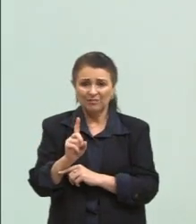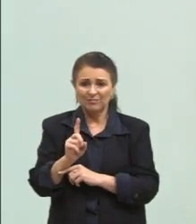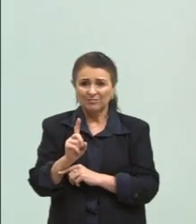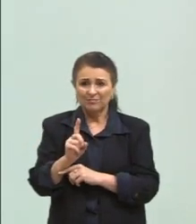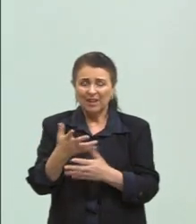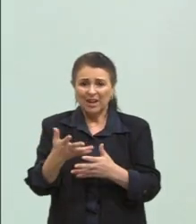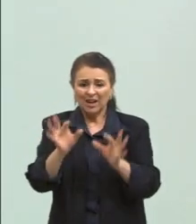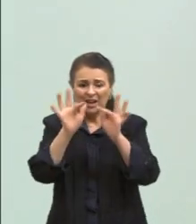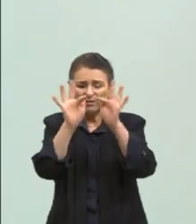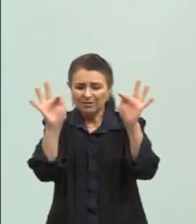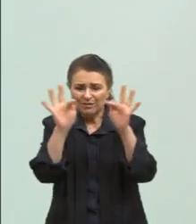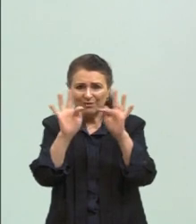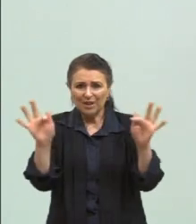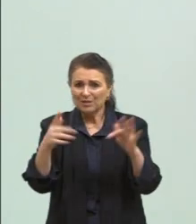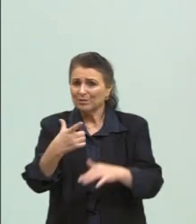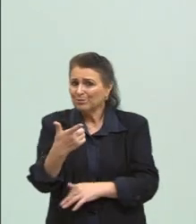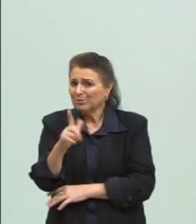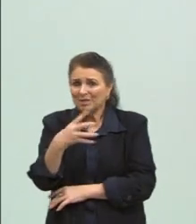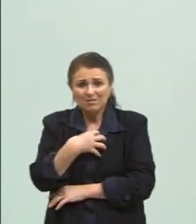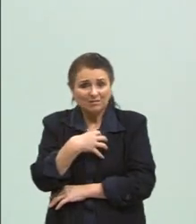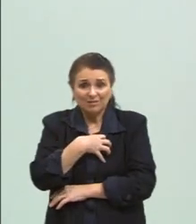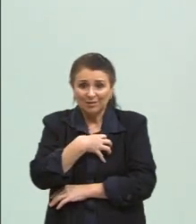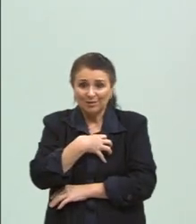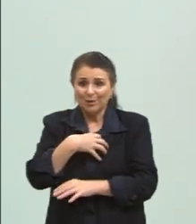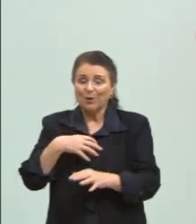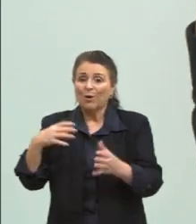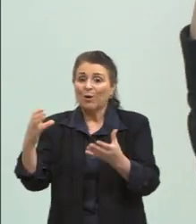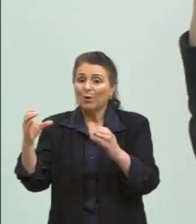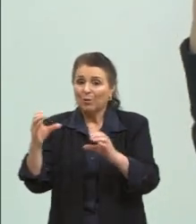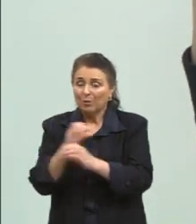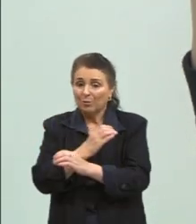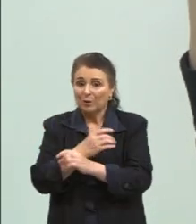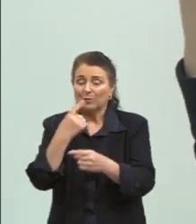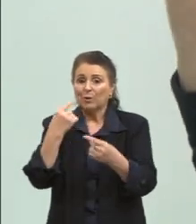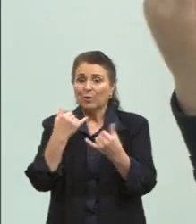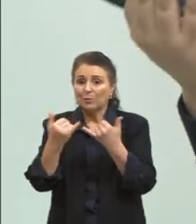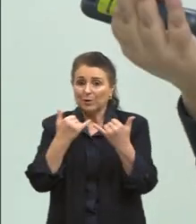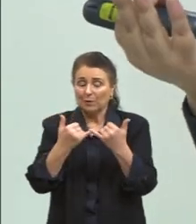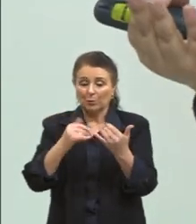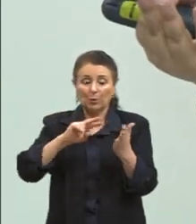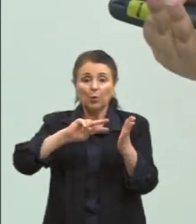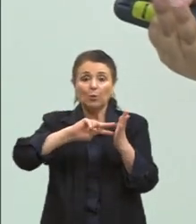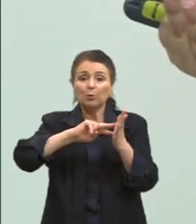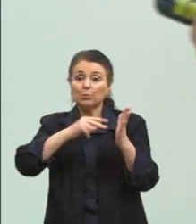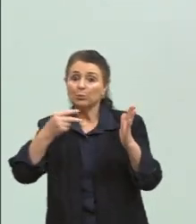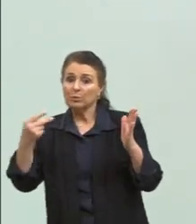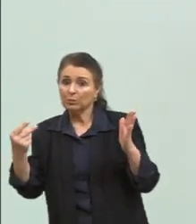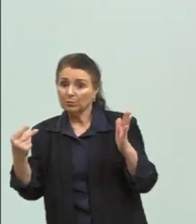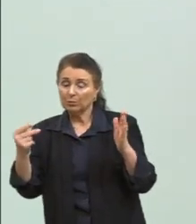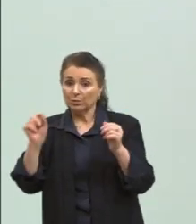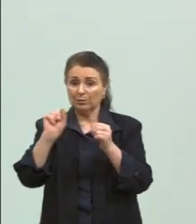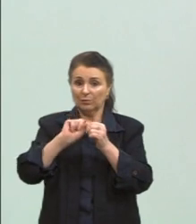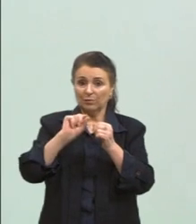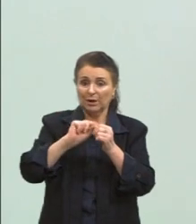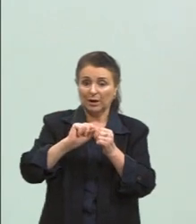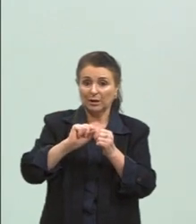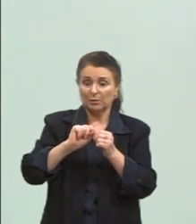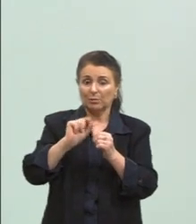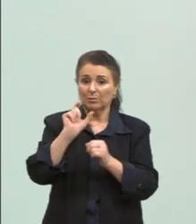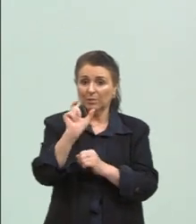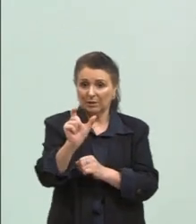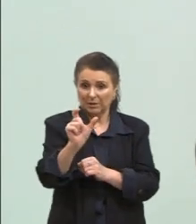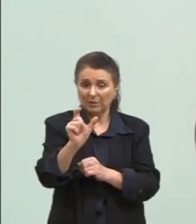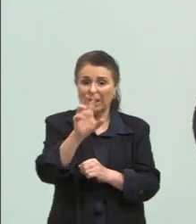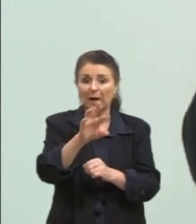aquela frase não fica com o sentido completo, porque, por exemplo, quando um tradutor vai traduzir o Tolkien lá do Senhor dos